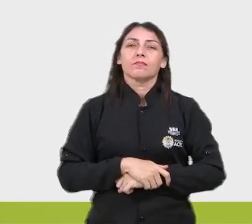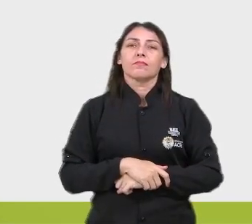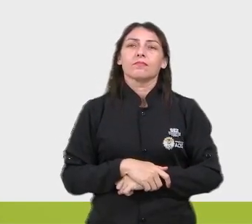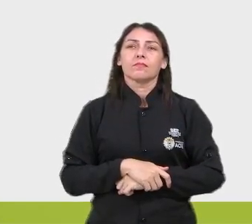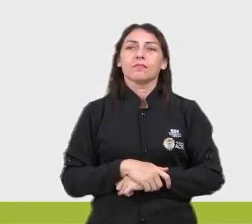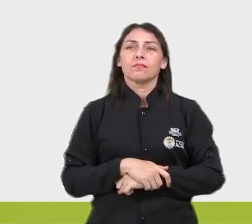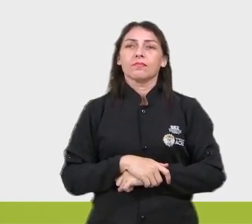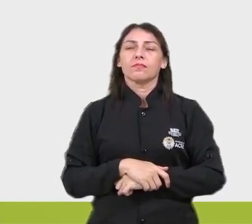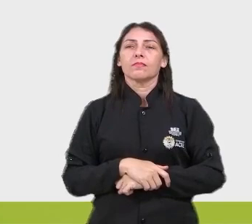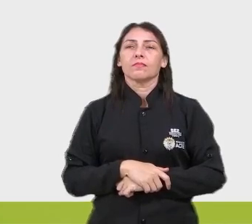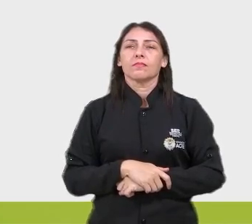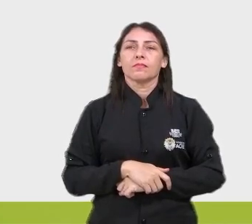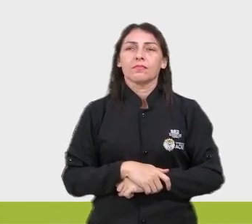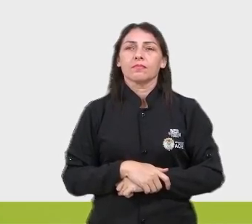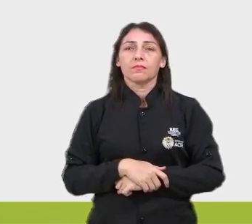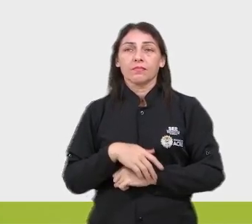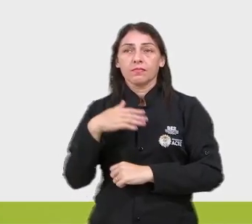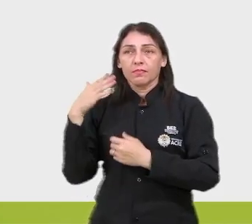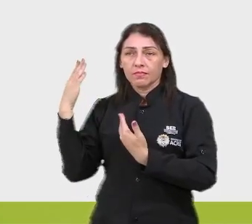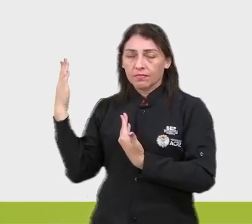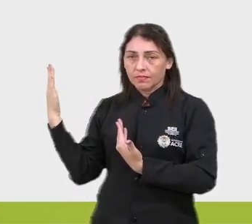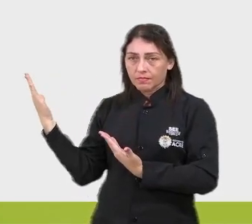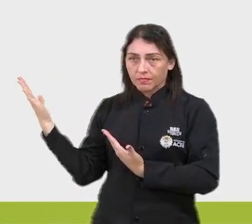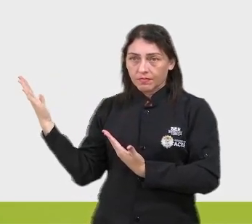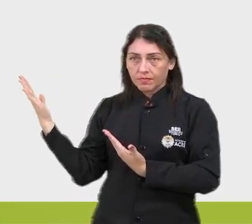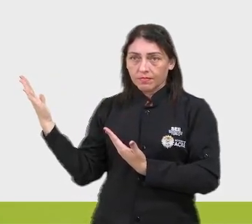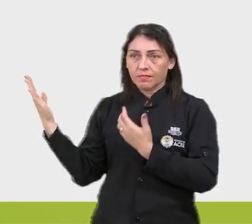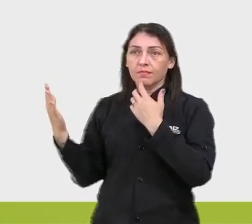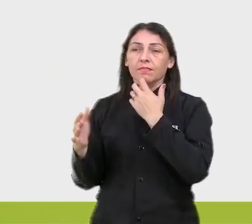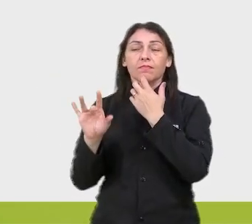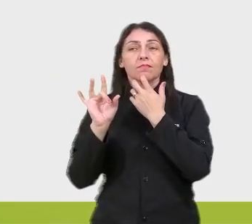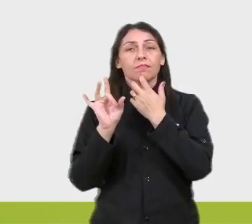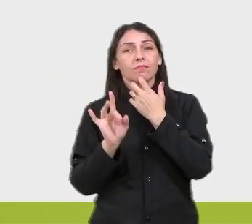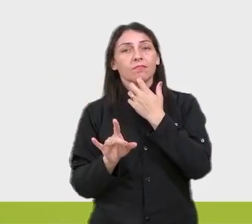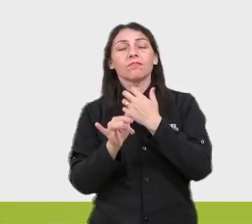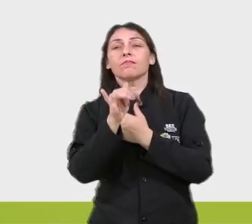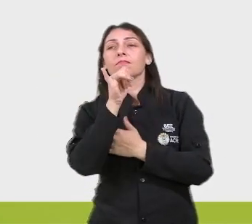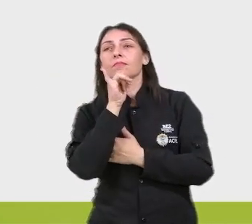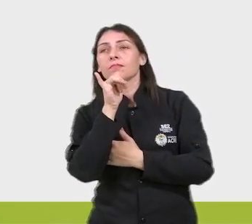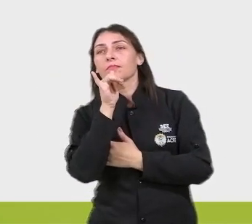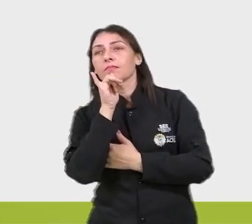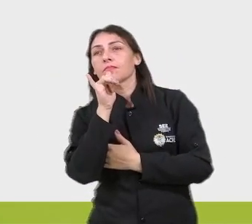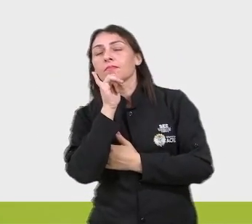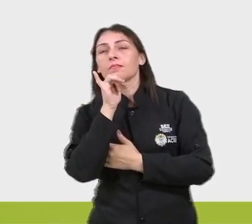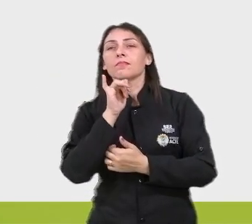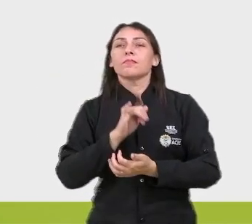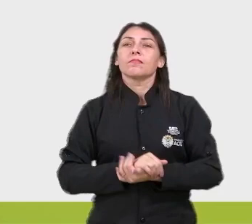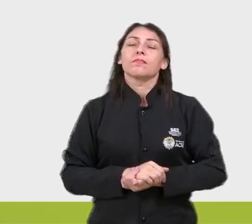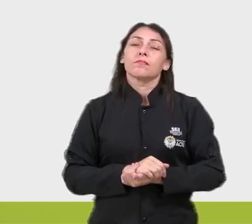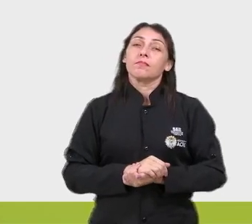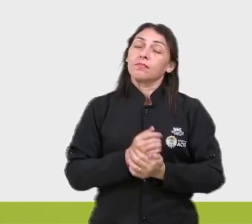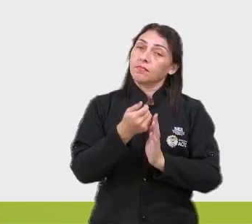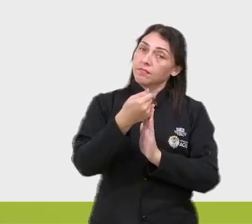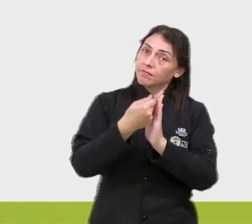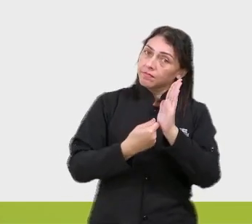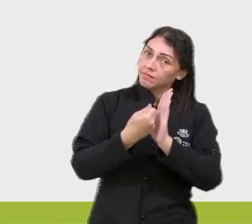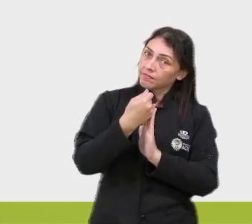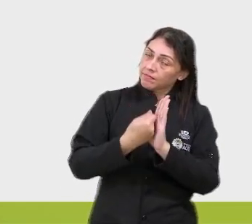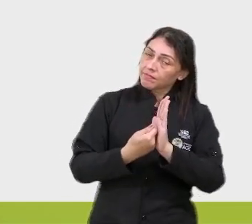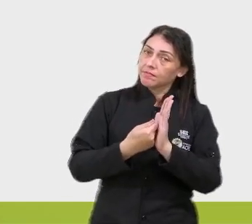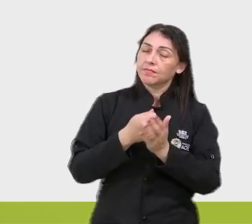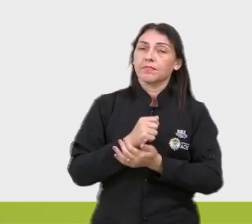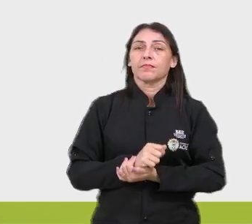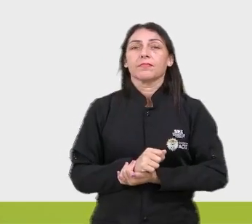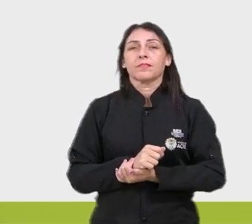Vamos lá. Aqui, gente, eu coloquei só um exemplo, né, de uma redação que